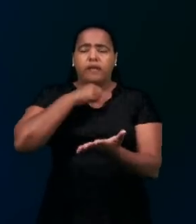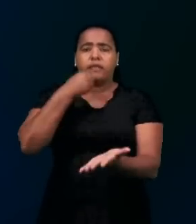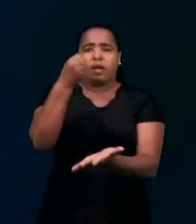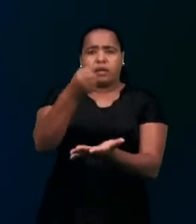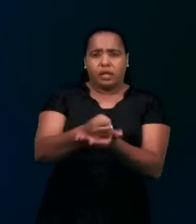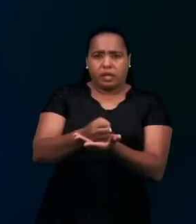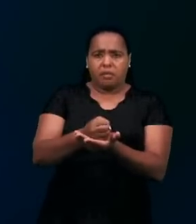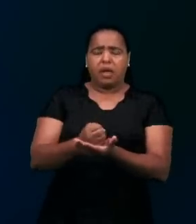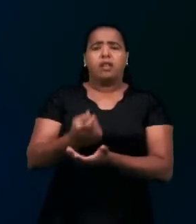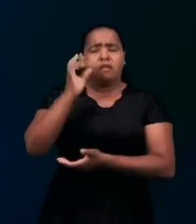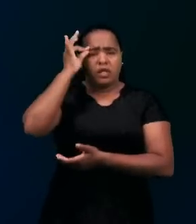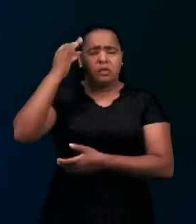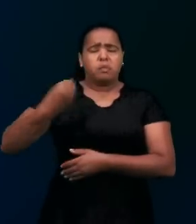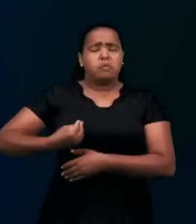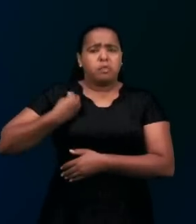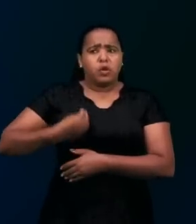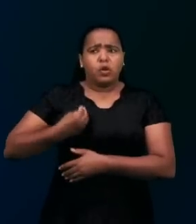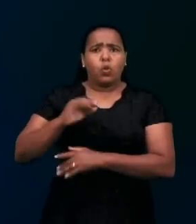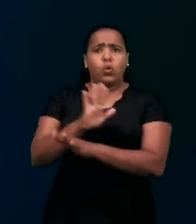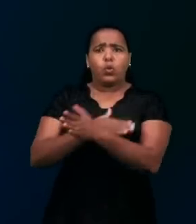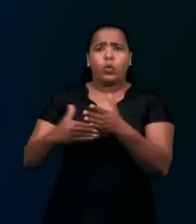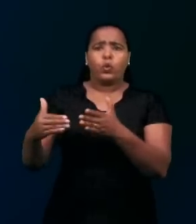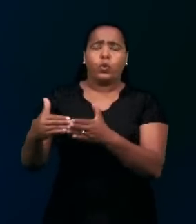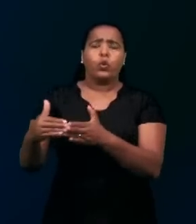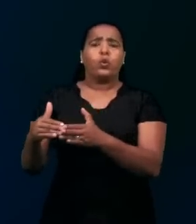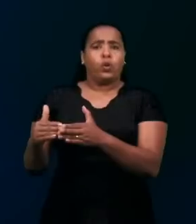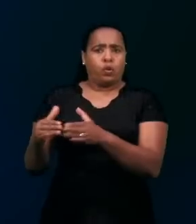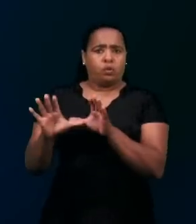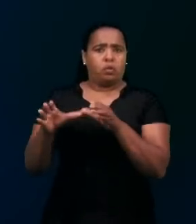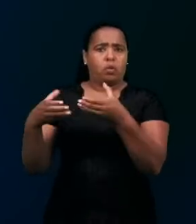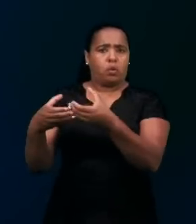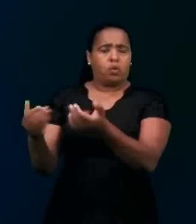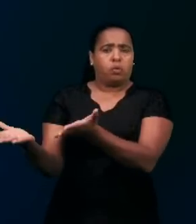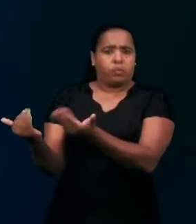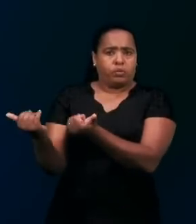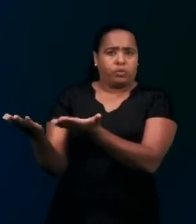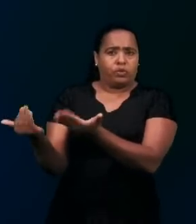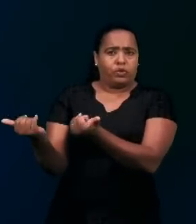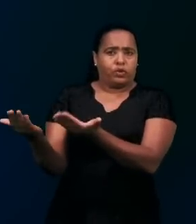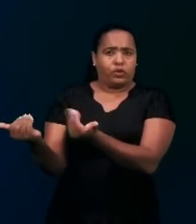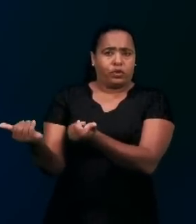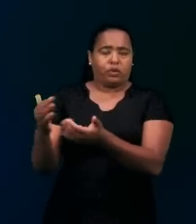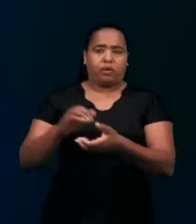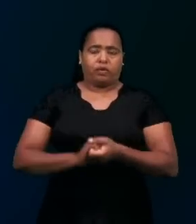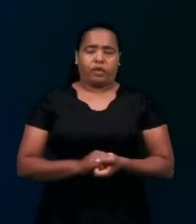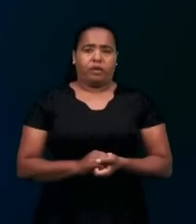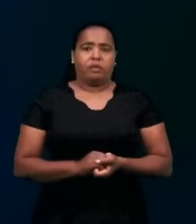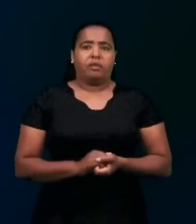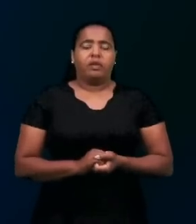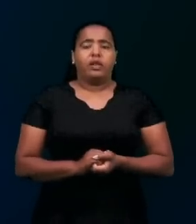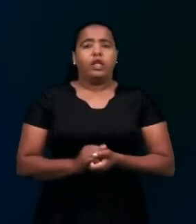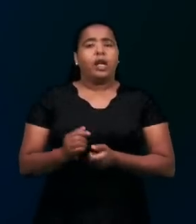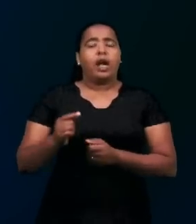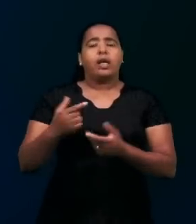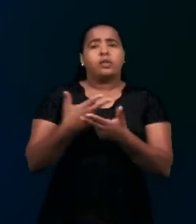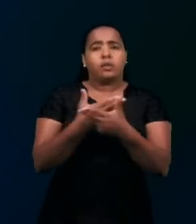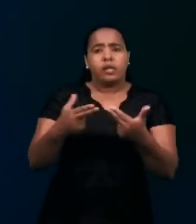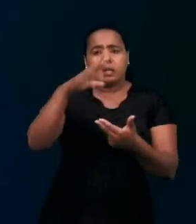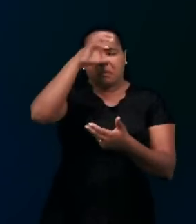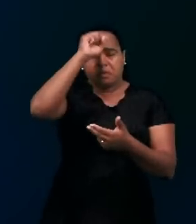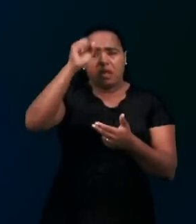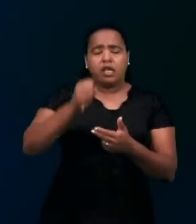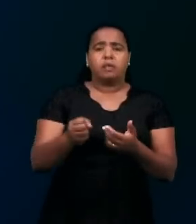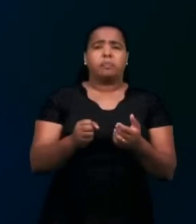nós, jovens, especialmente quando aplicamos o que temos aprendido no nosso dia a dia, nas